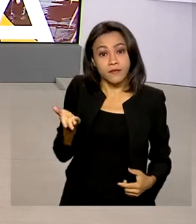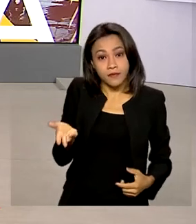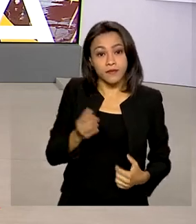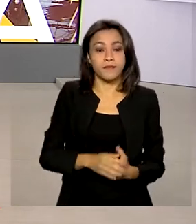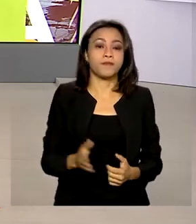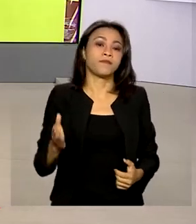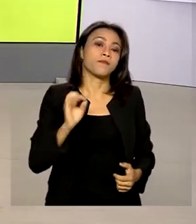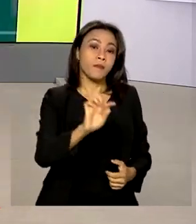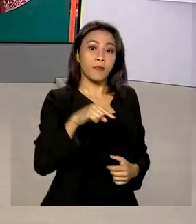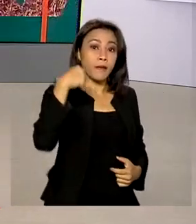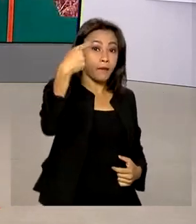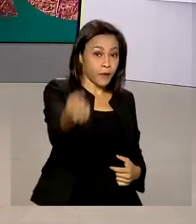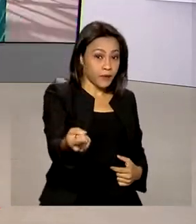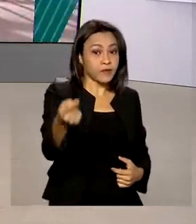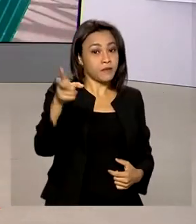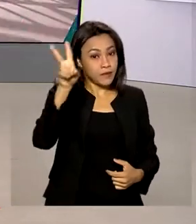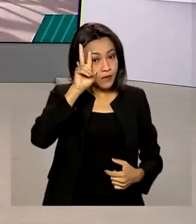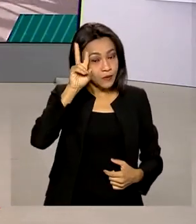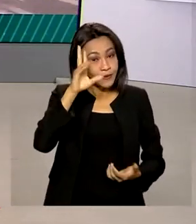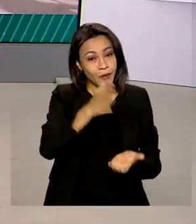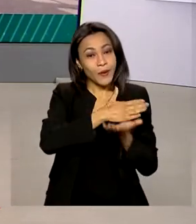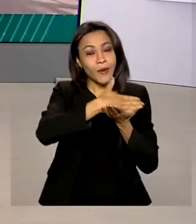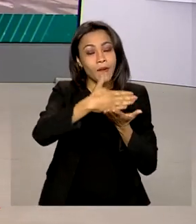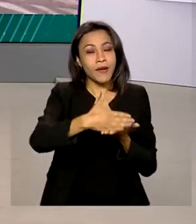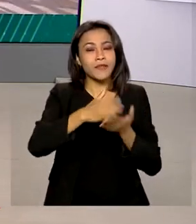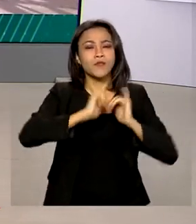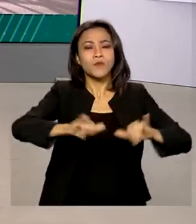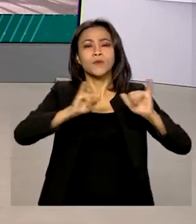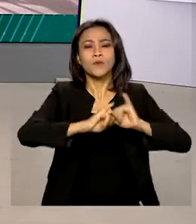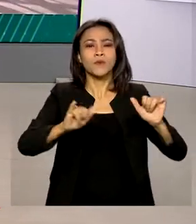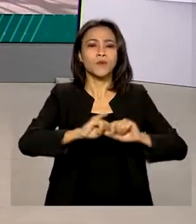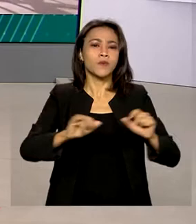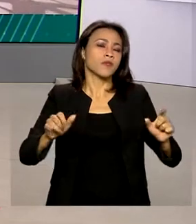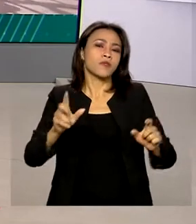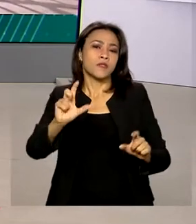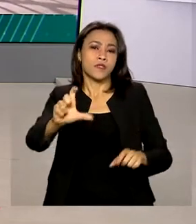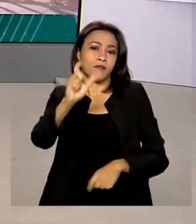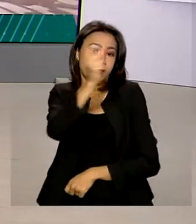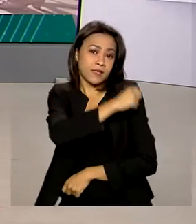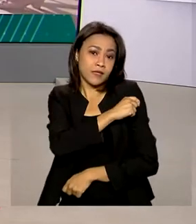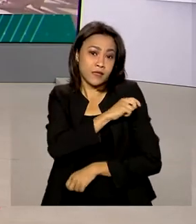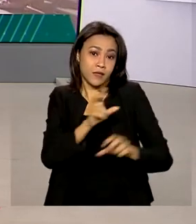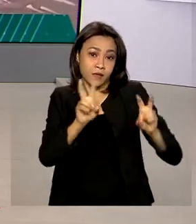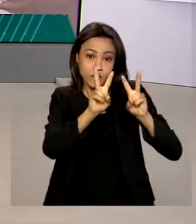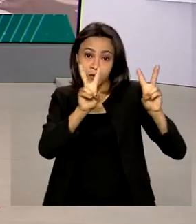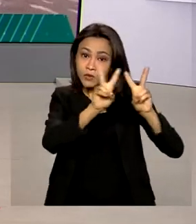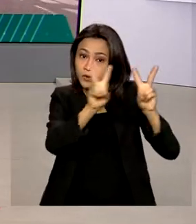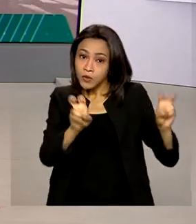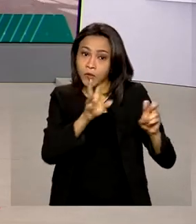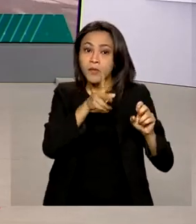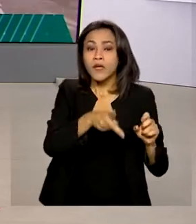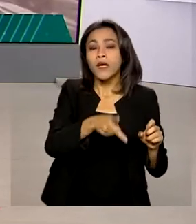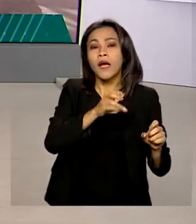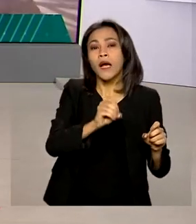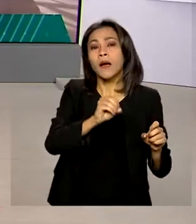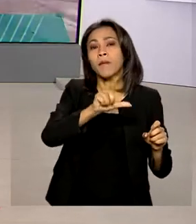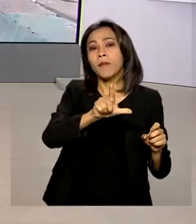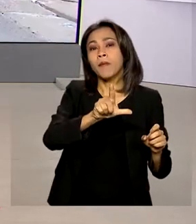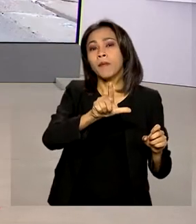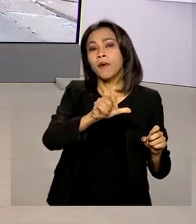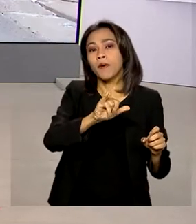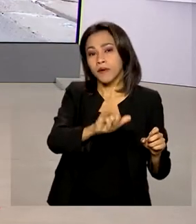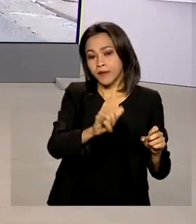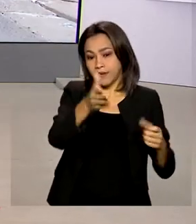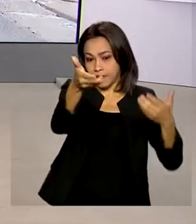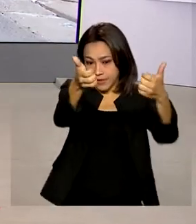Começa na próxima segunda-feira a campanha nacional de vacinação contra a poliomielite. O lançamento vai ser em São Paulo. Vamos até lá? Érica Pinheiro